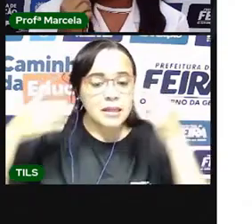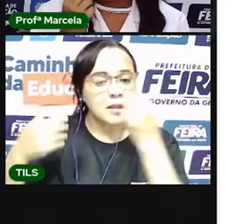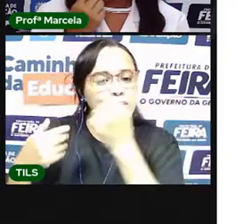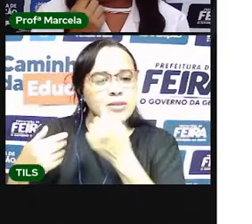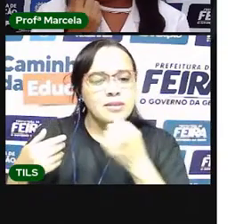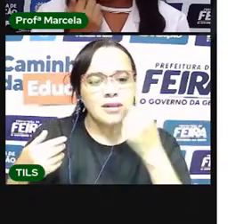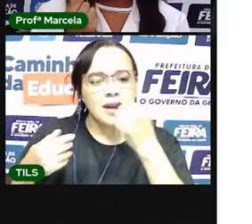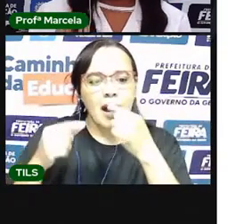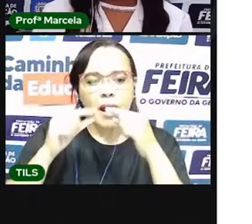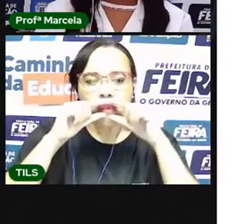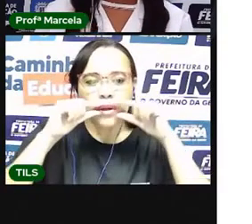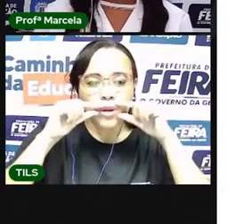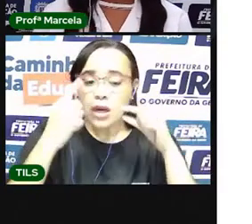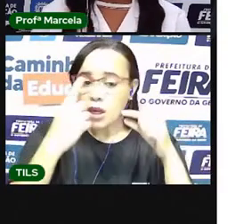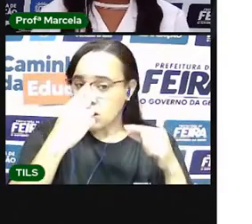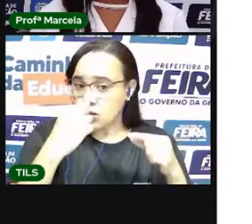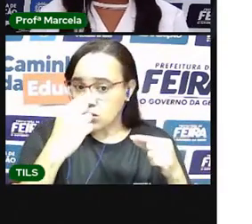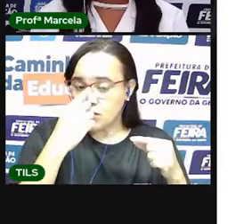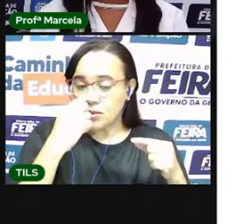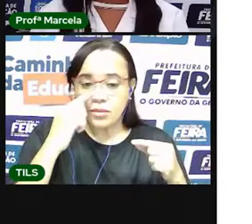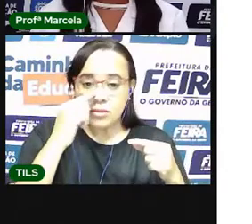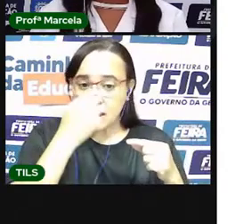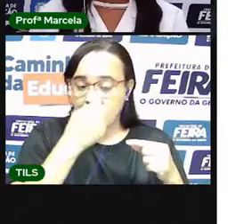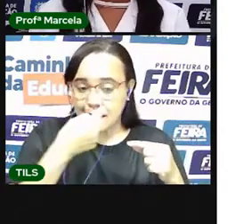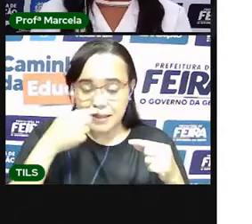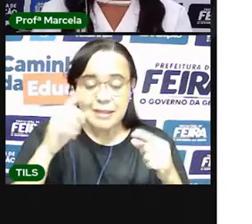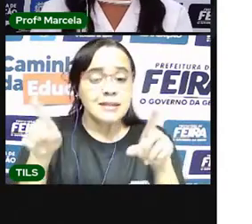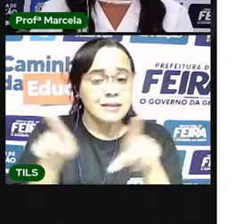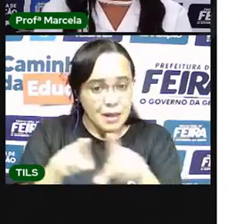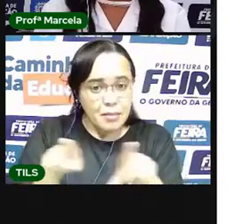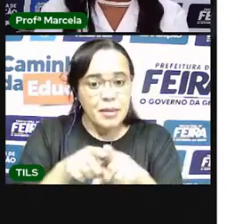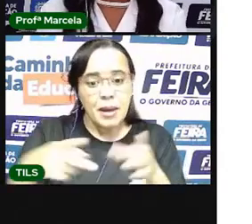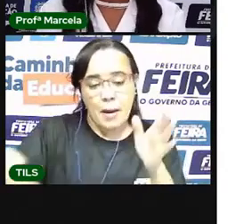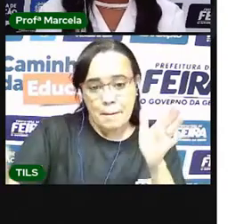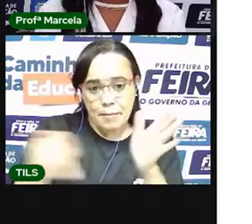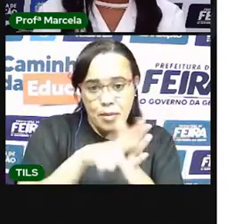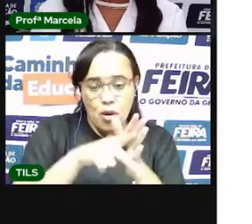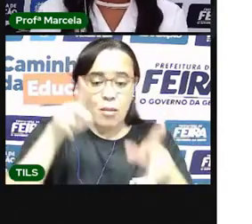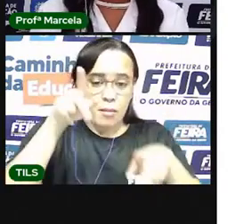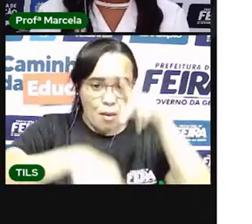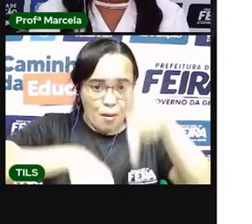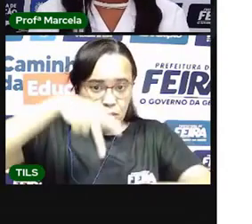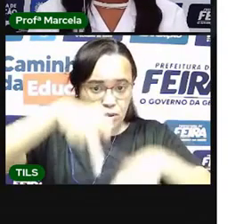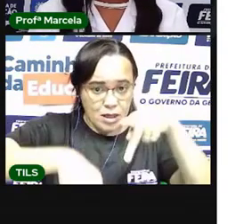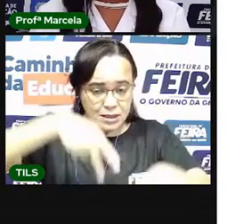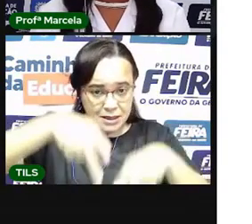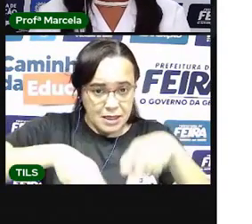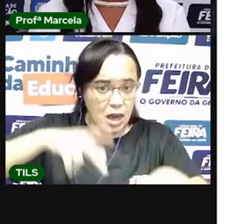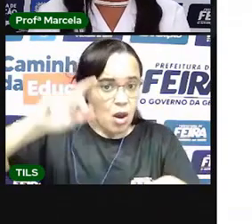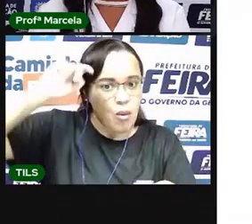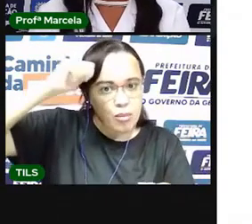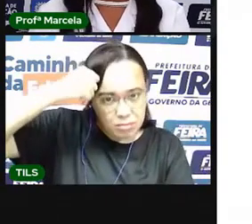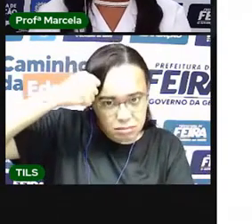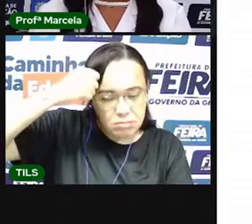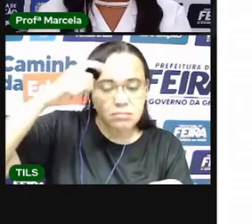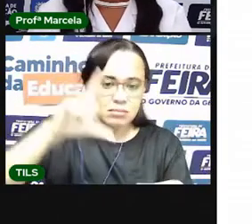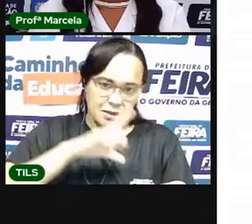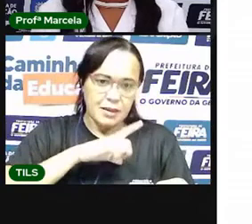grossos e o meu nariz é mais arredondado. Vou pedir para você perguntar aí para a sua família